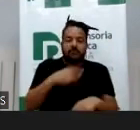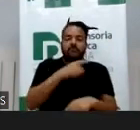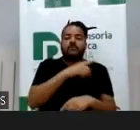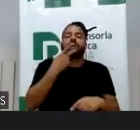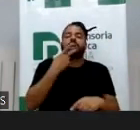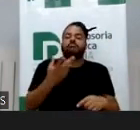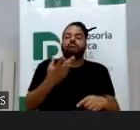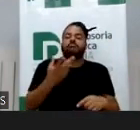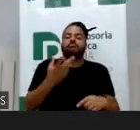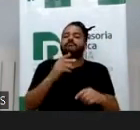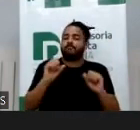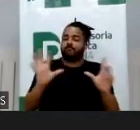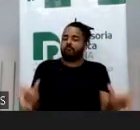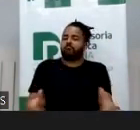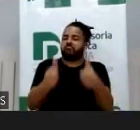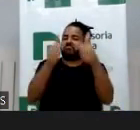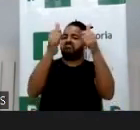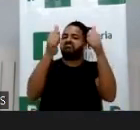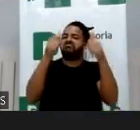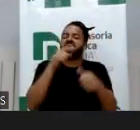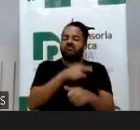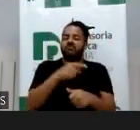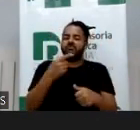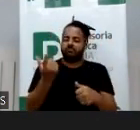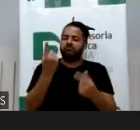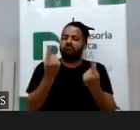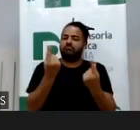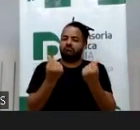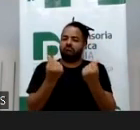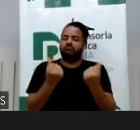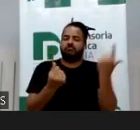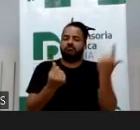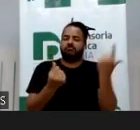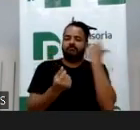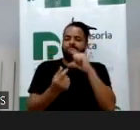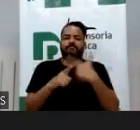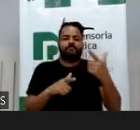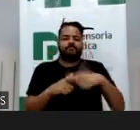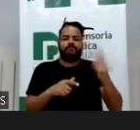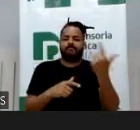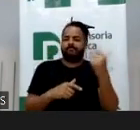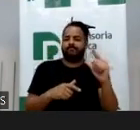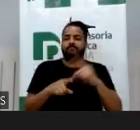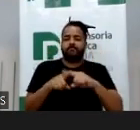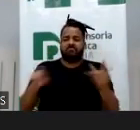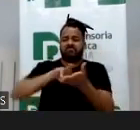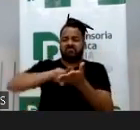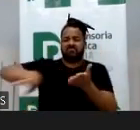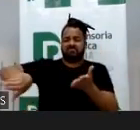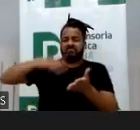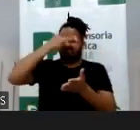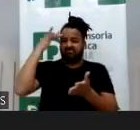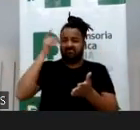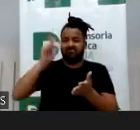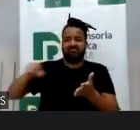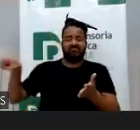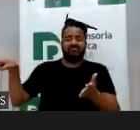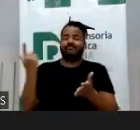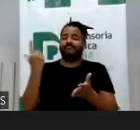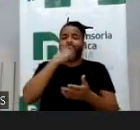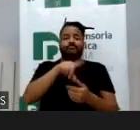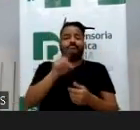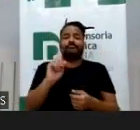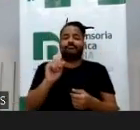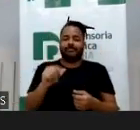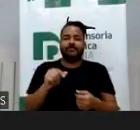muito bem sucedido, uma pessoa que conseguiu tocar a vida dela aparentemente sem maiores problemas. Mas temos várias outras que não conseguem. Aqui,